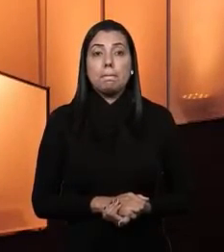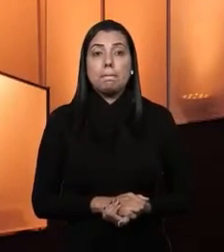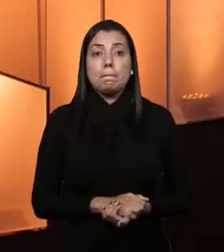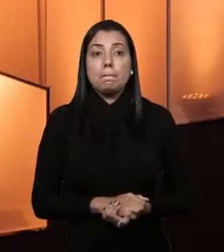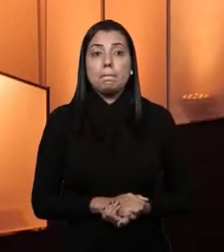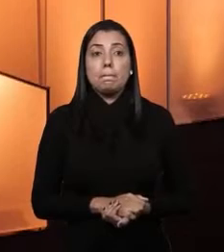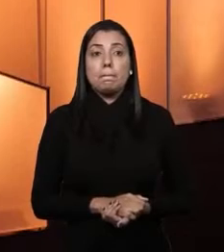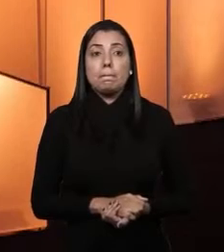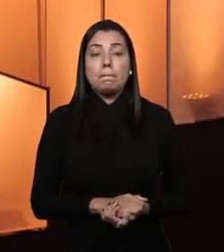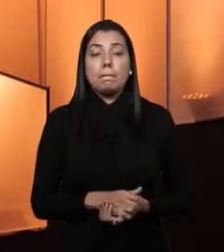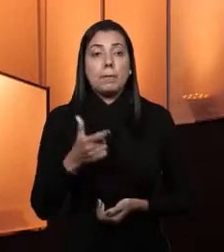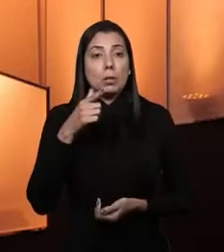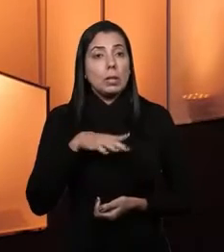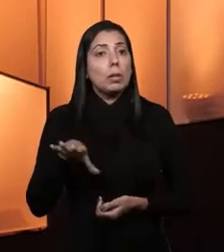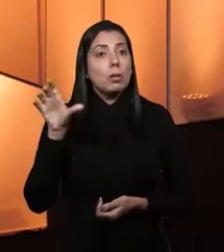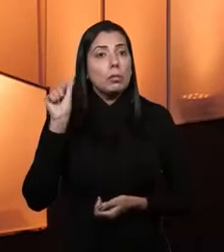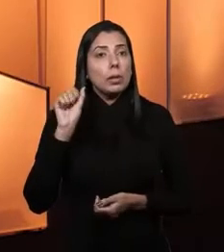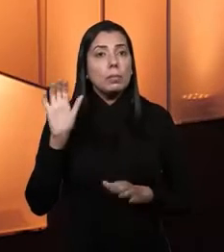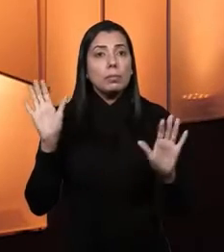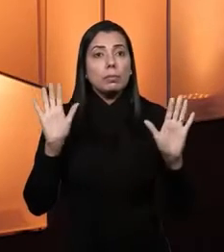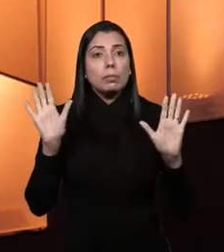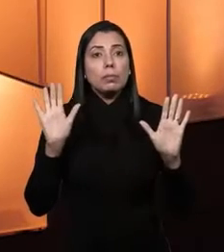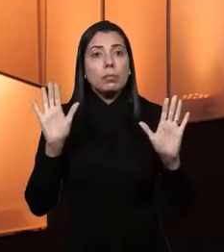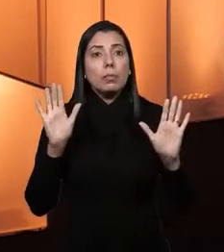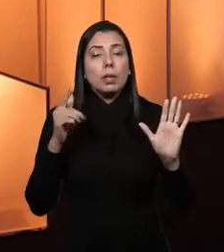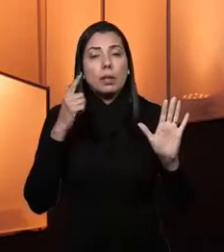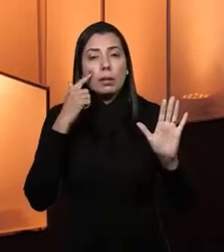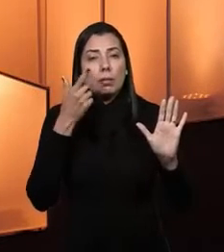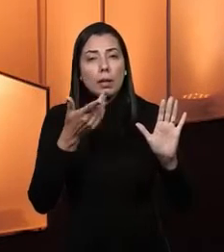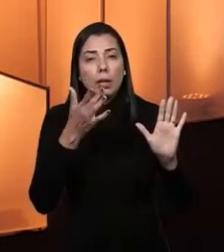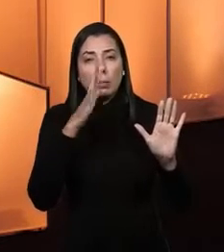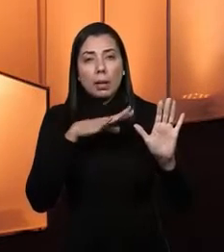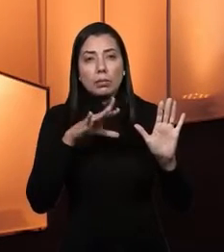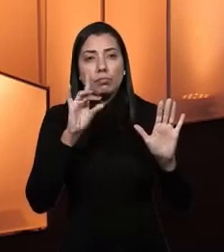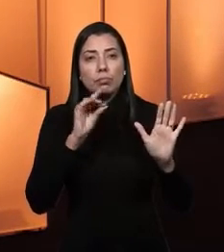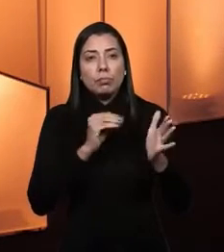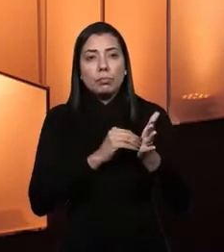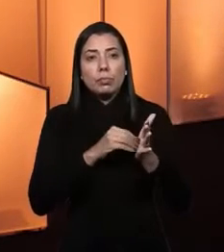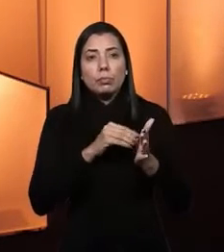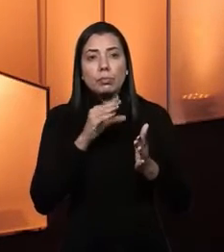Está nos ouvindo, Iveson? De novo, a gente vê o Iveson, mas ainda está sem o áudio.